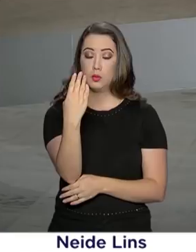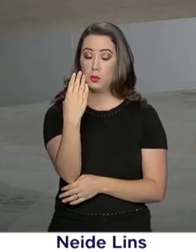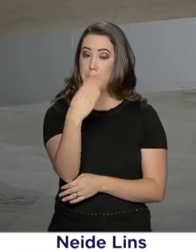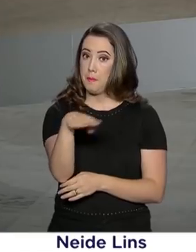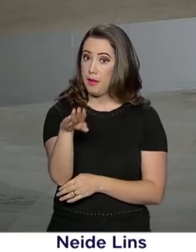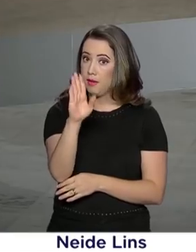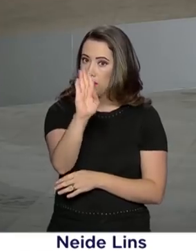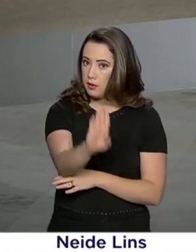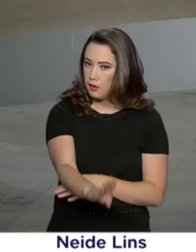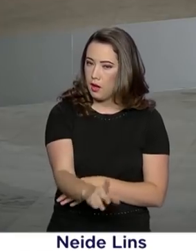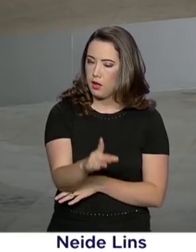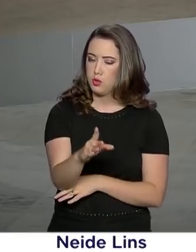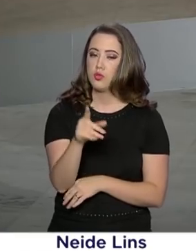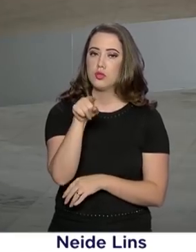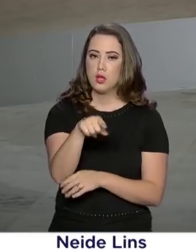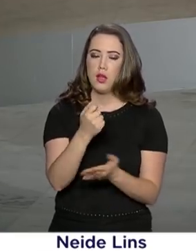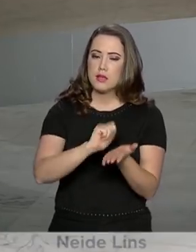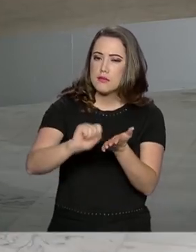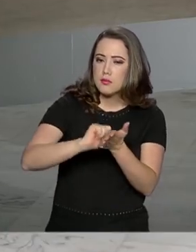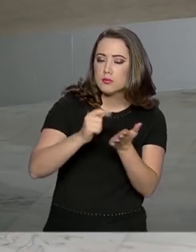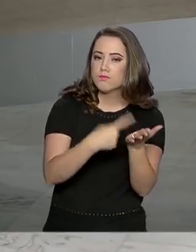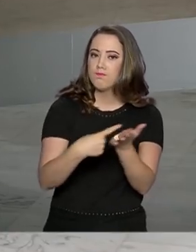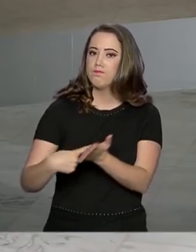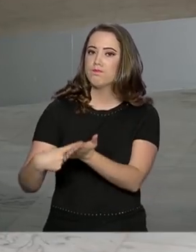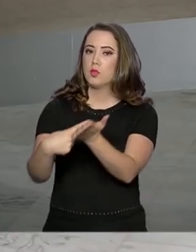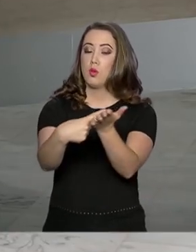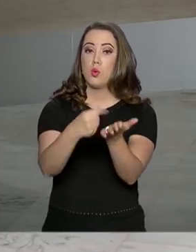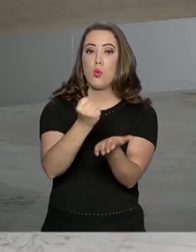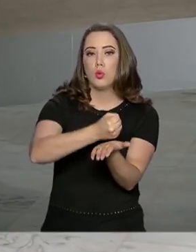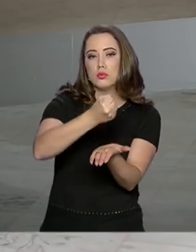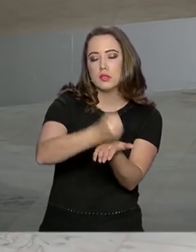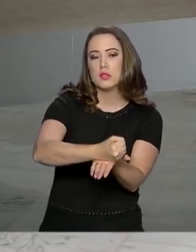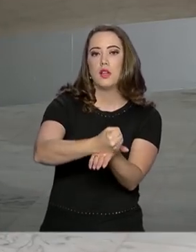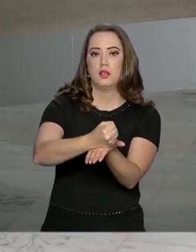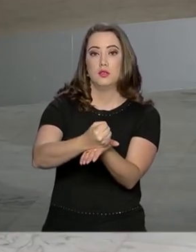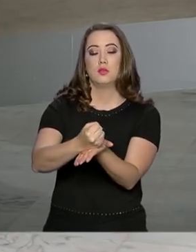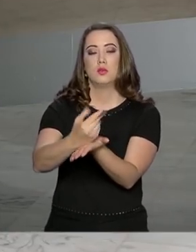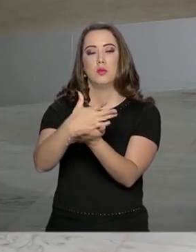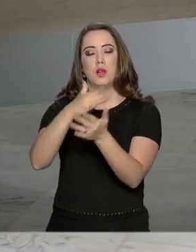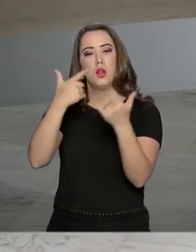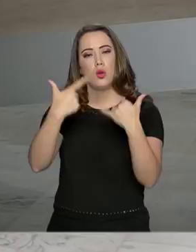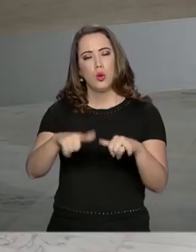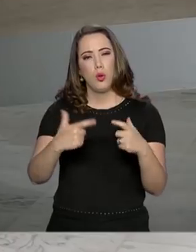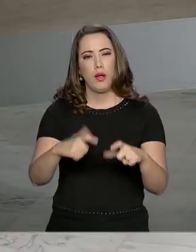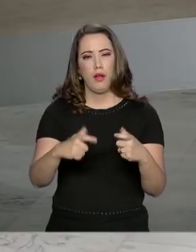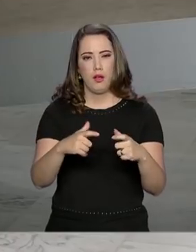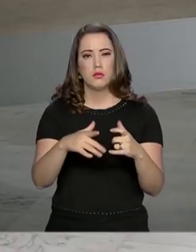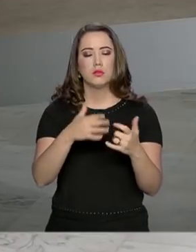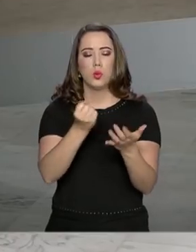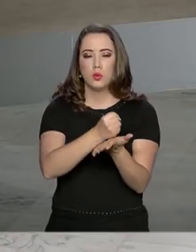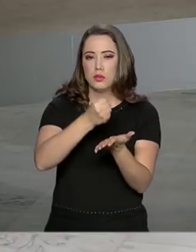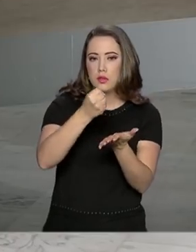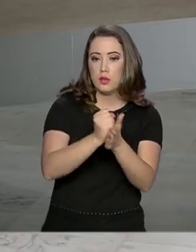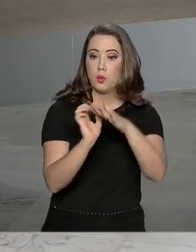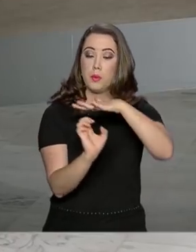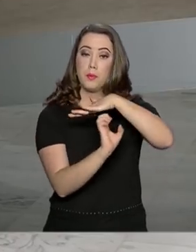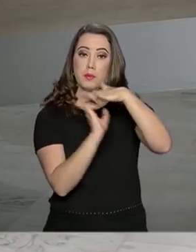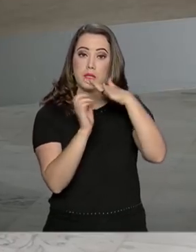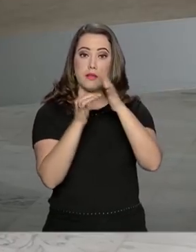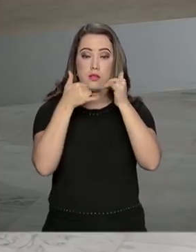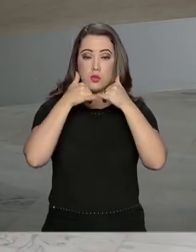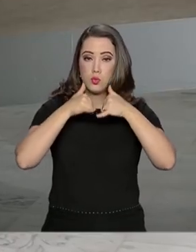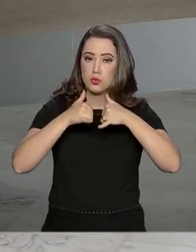tarde da assinatura dos contratos de concessão para a construção de linhas de transmissão de energia elétrica. A